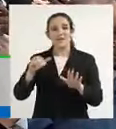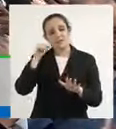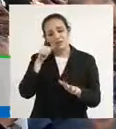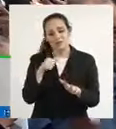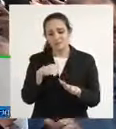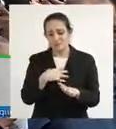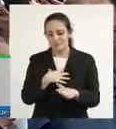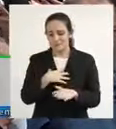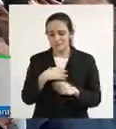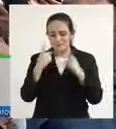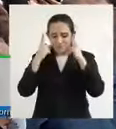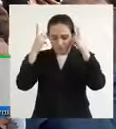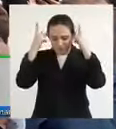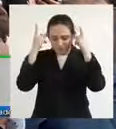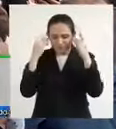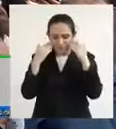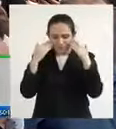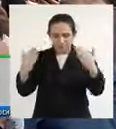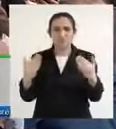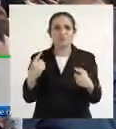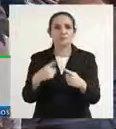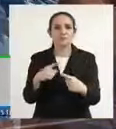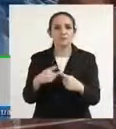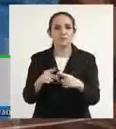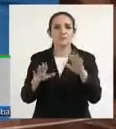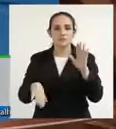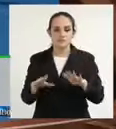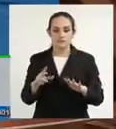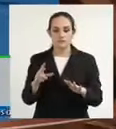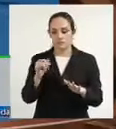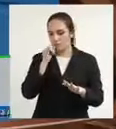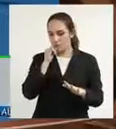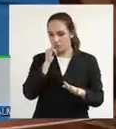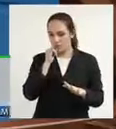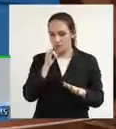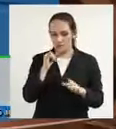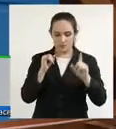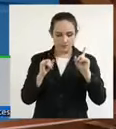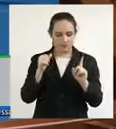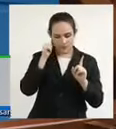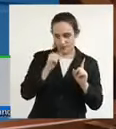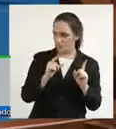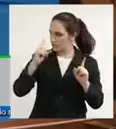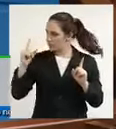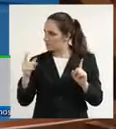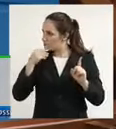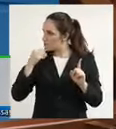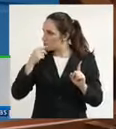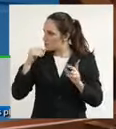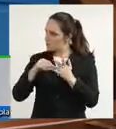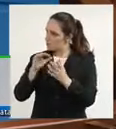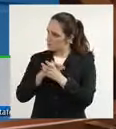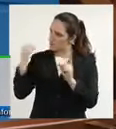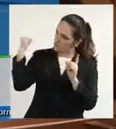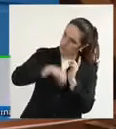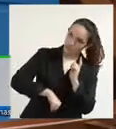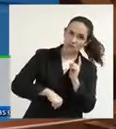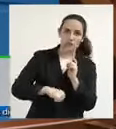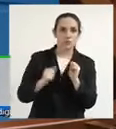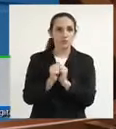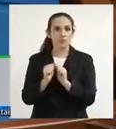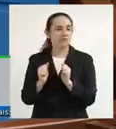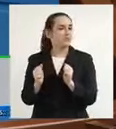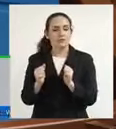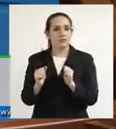a agressão psicológica porque muitas das vezes o agressor estava ali ao lado dela portanto esse espaço físico com essa